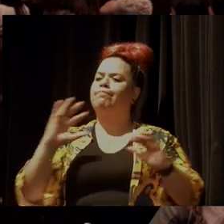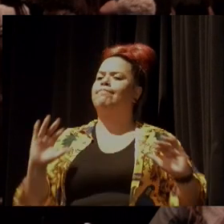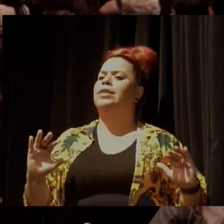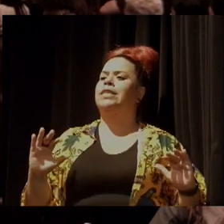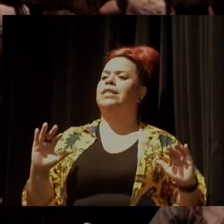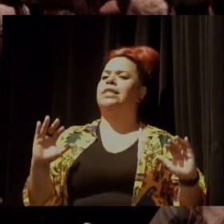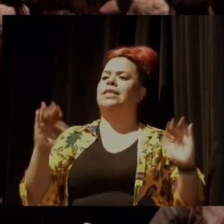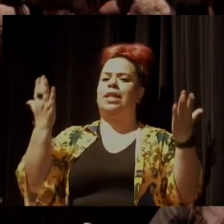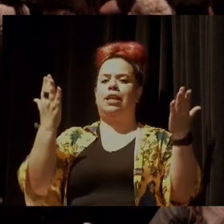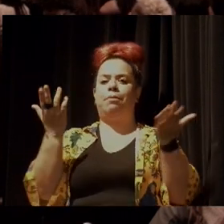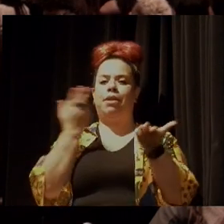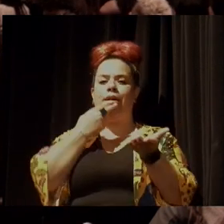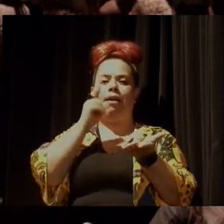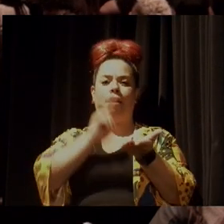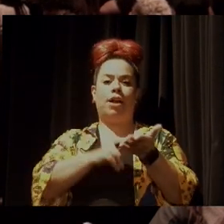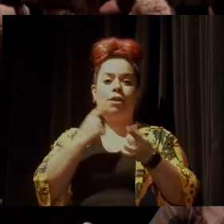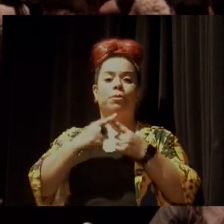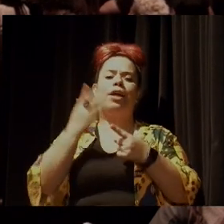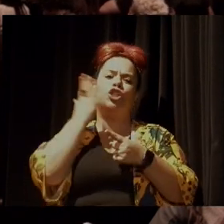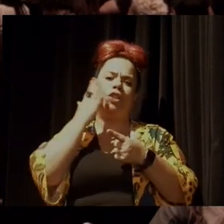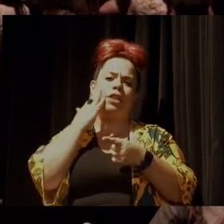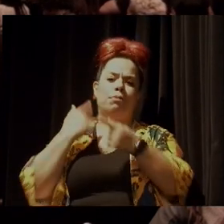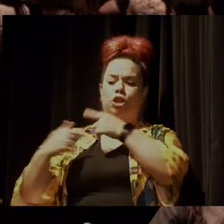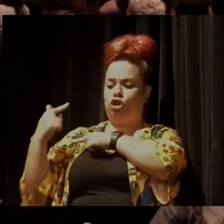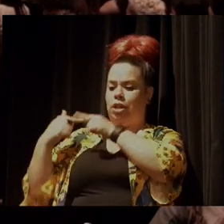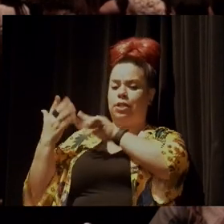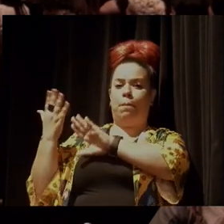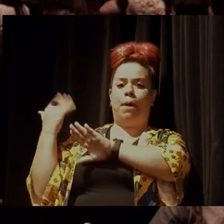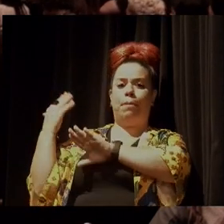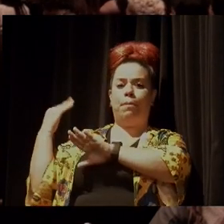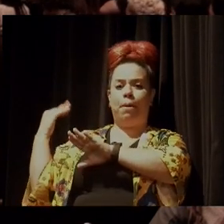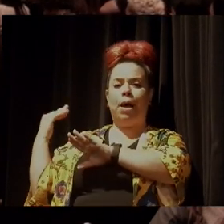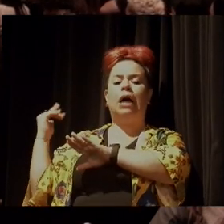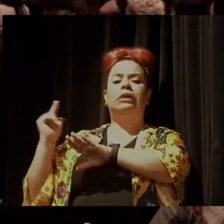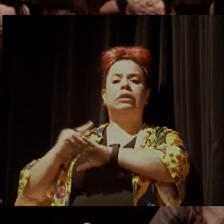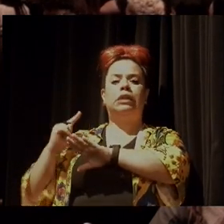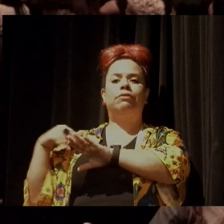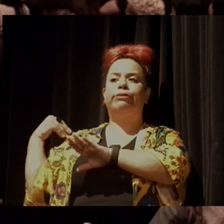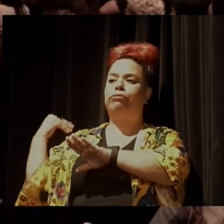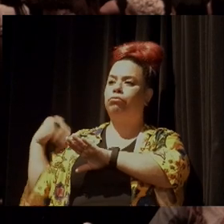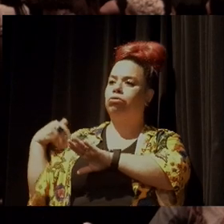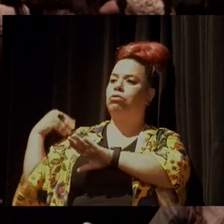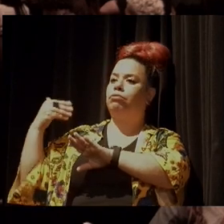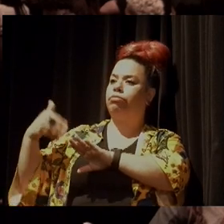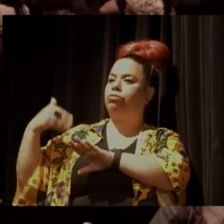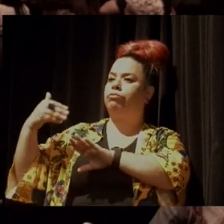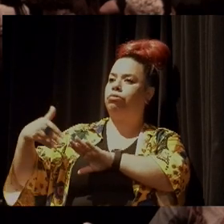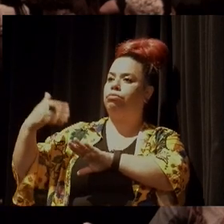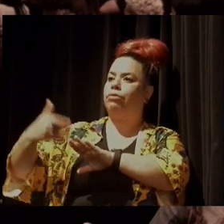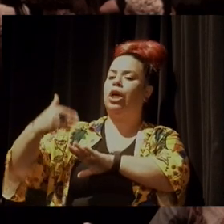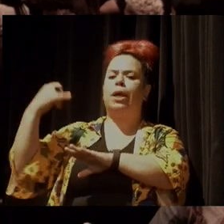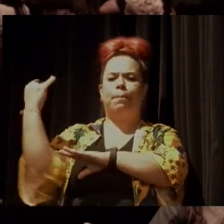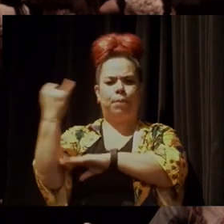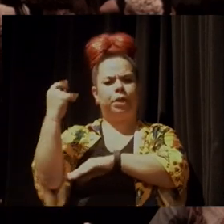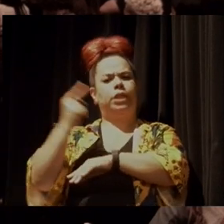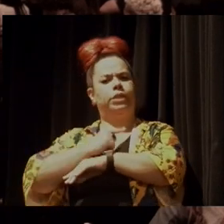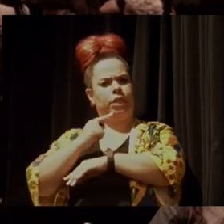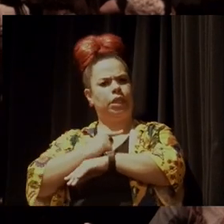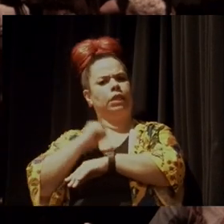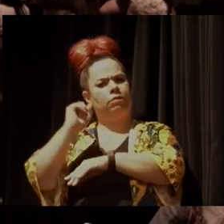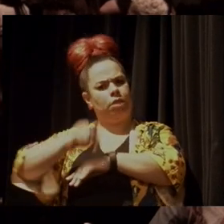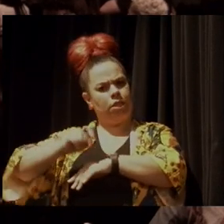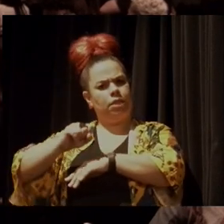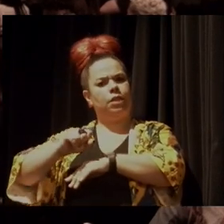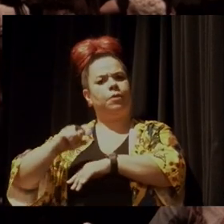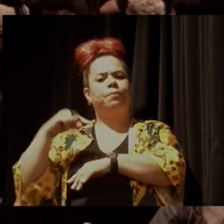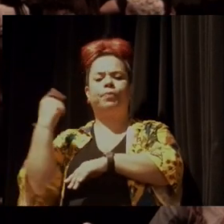geração, da minha para trás, cada uma teve uma importância muito grande para